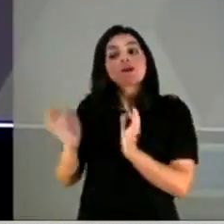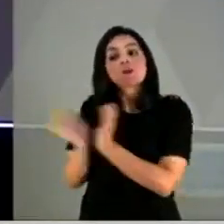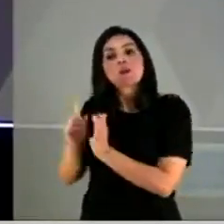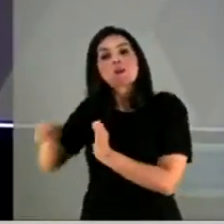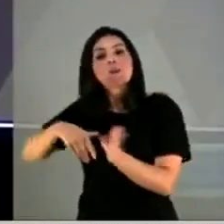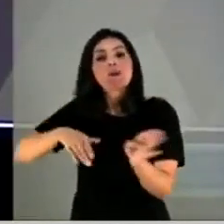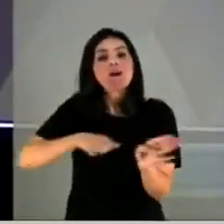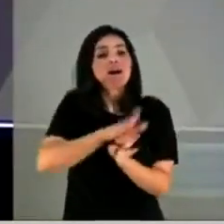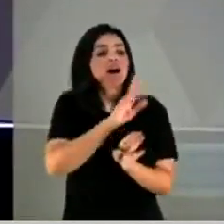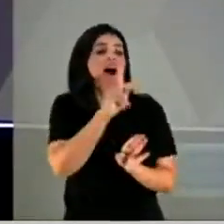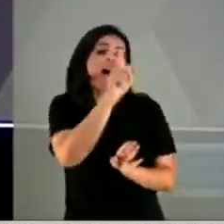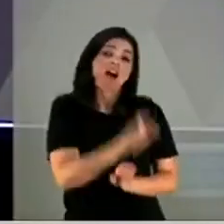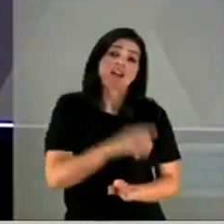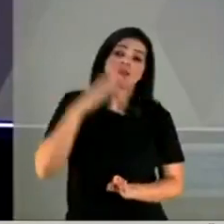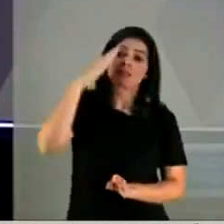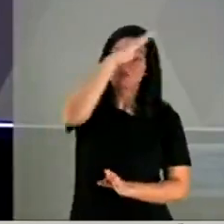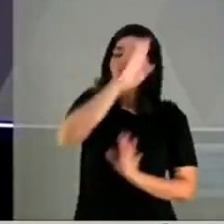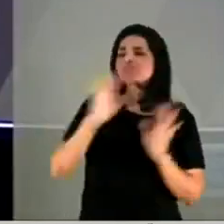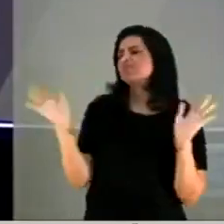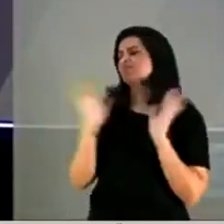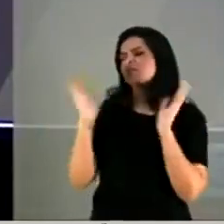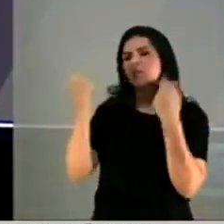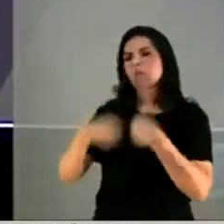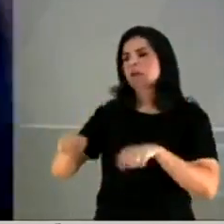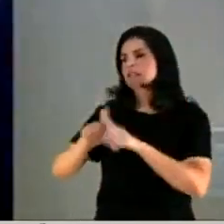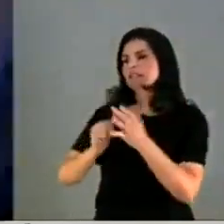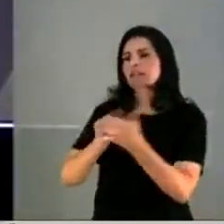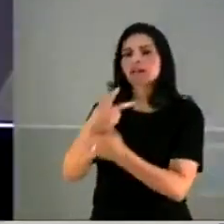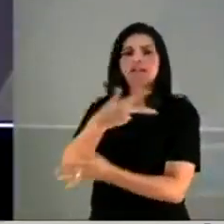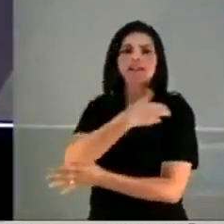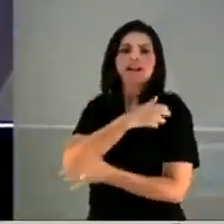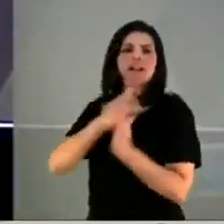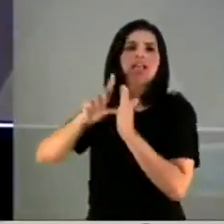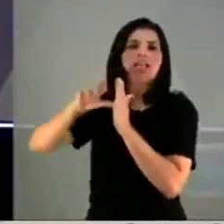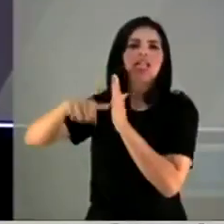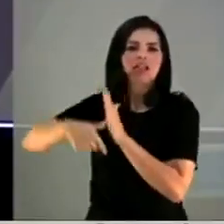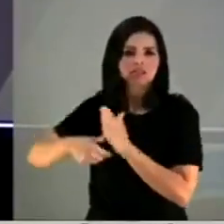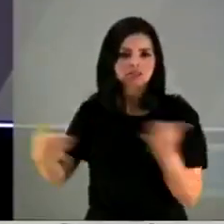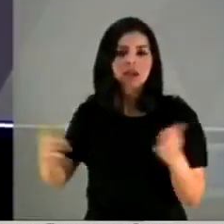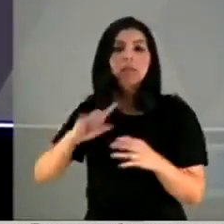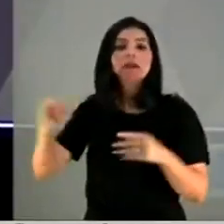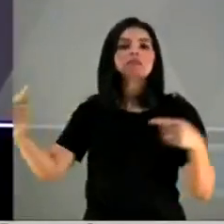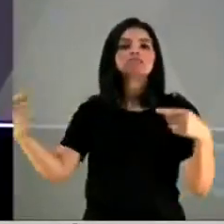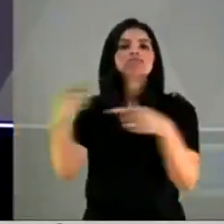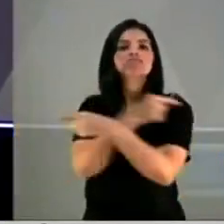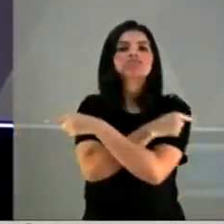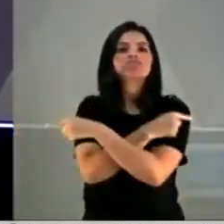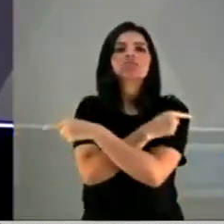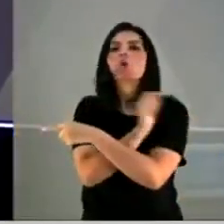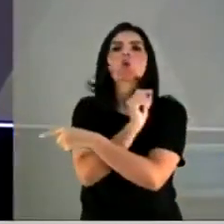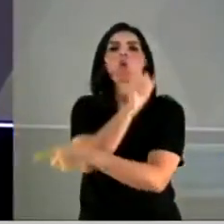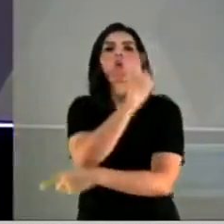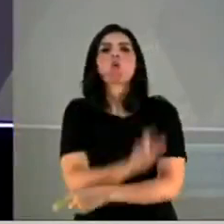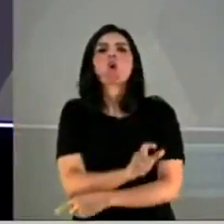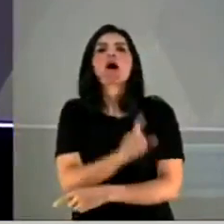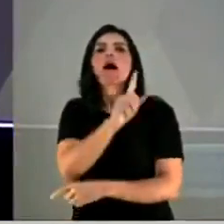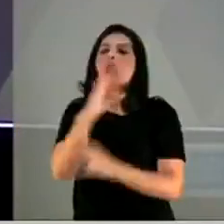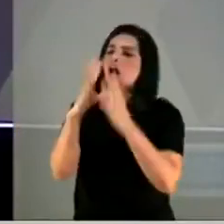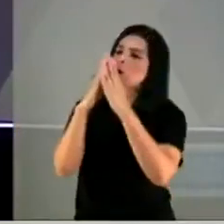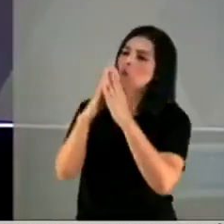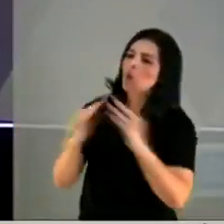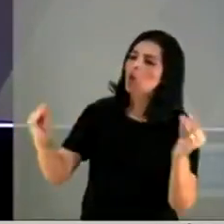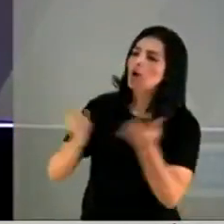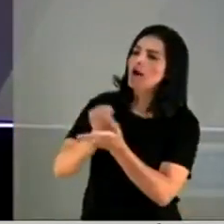celeridade na compra de imunizantes, mas, em sentido oposto, a dar ênfase à cura